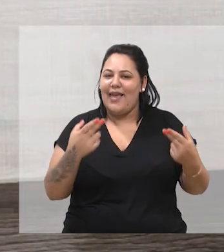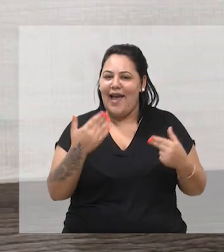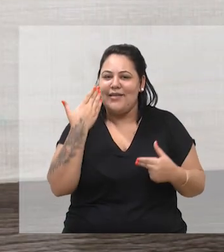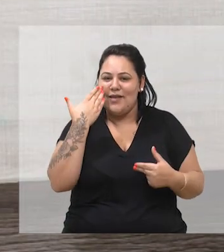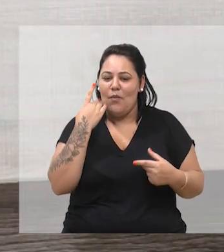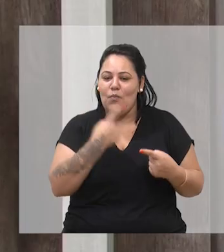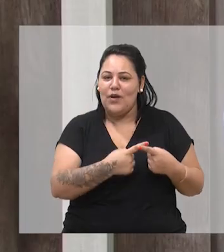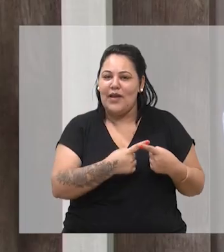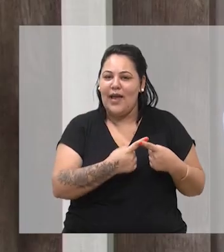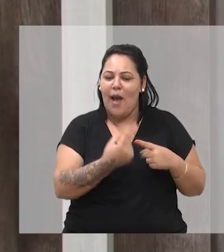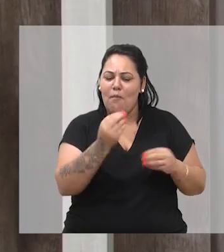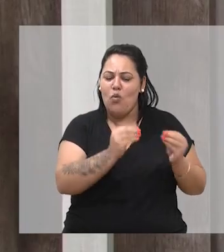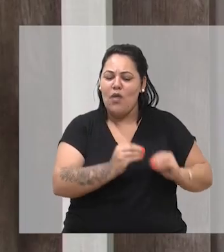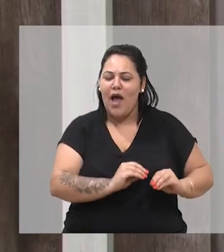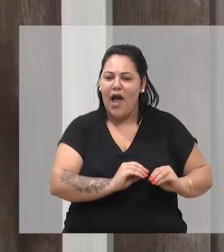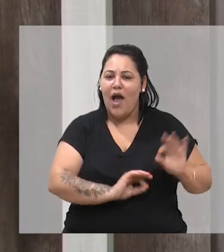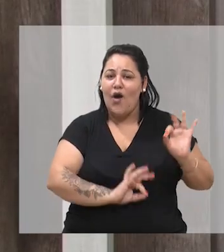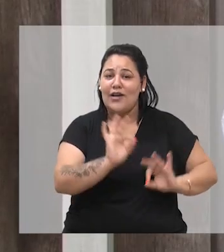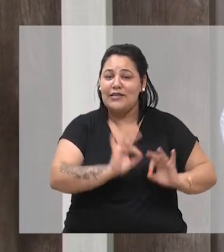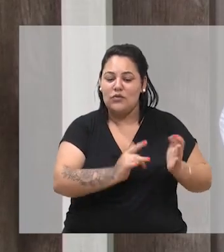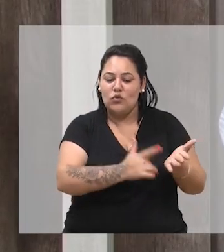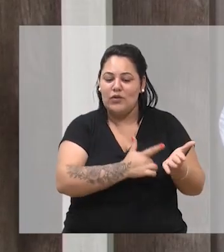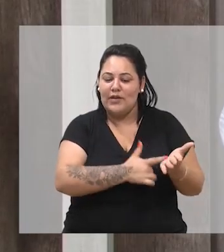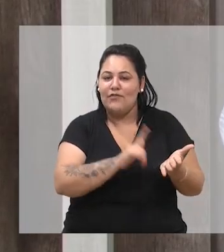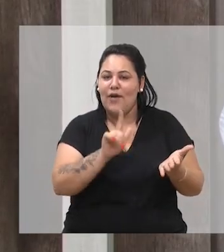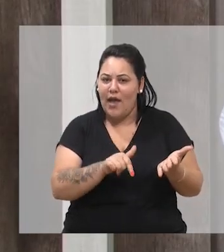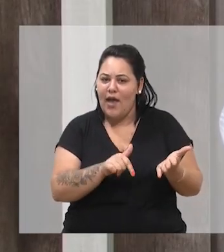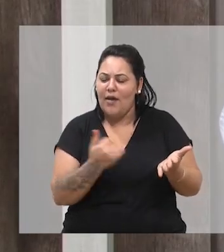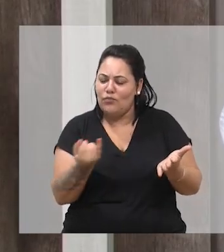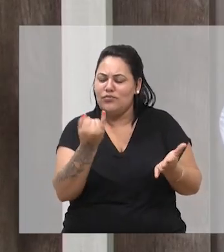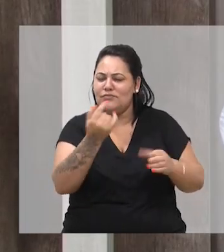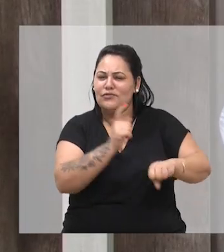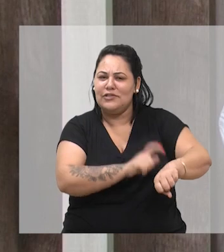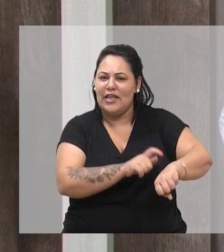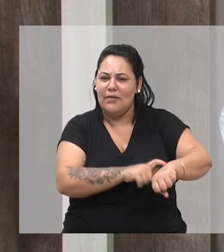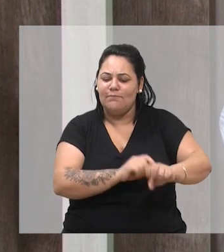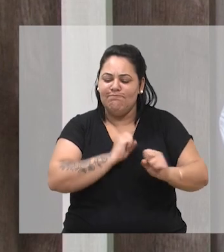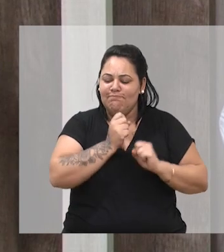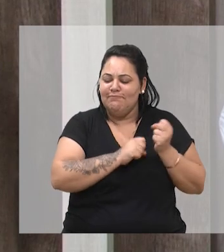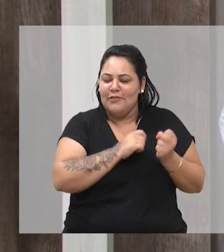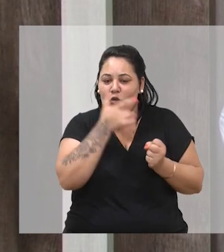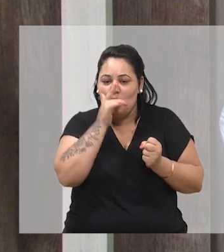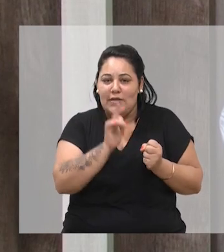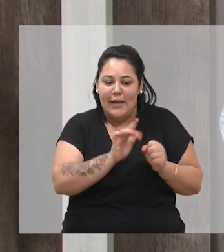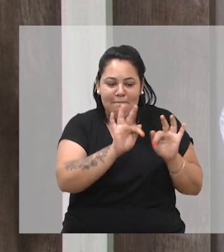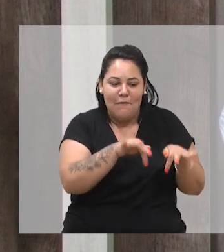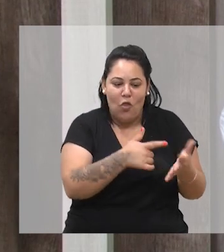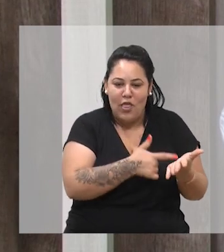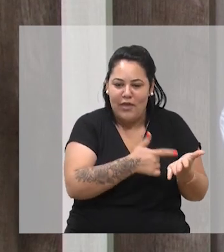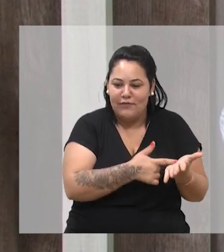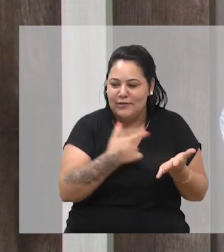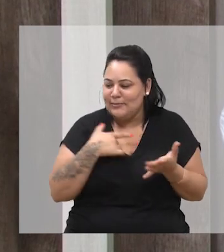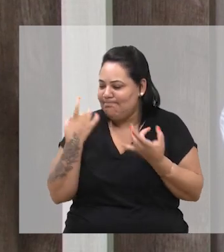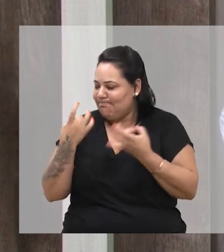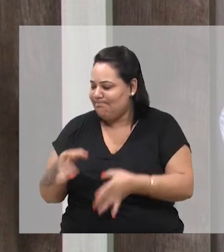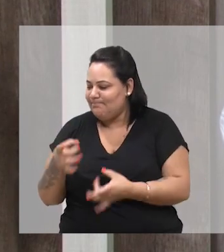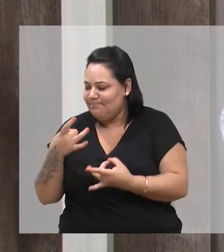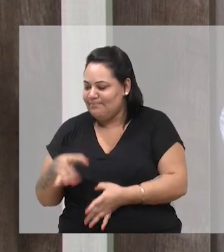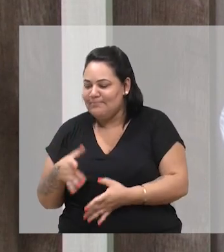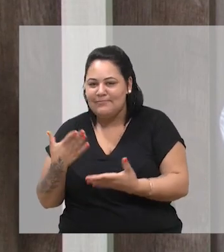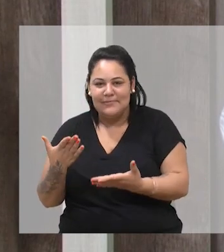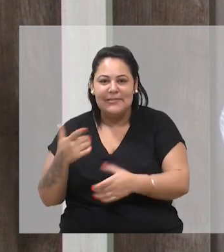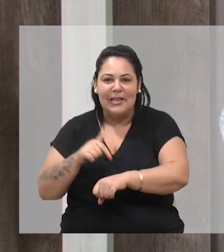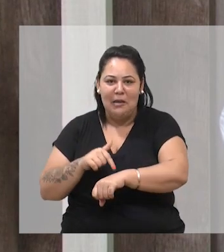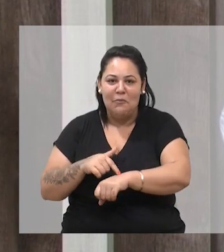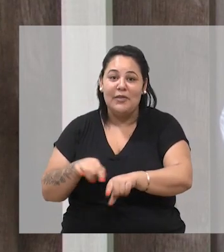E aí tem um outro detalhe, que eu comentava esses dias aqui também, as pessoas estão lendo cada vez menos e as